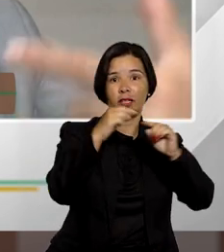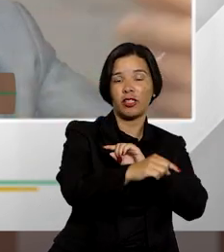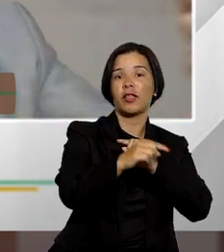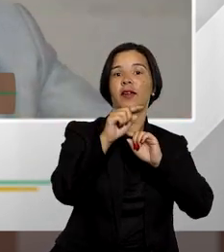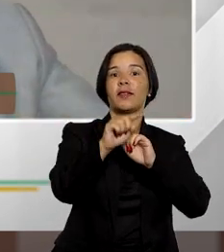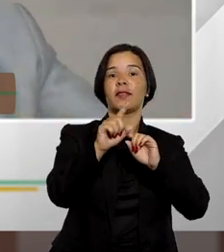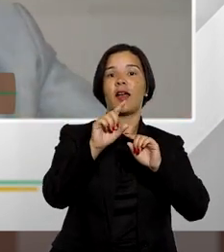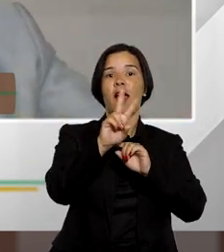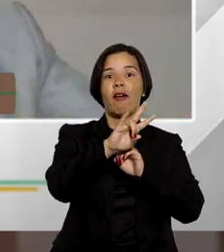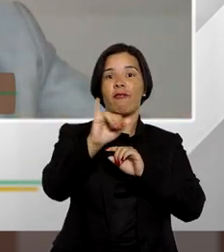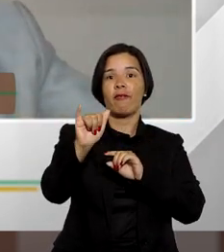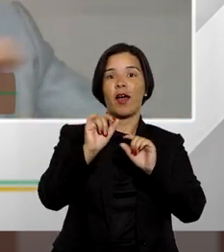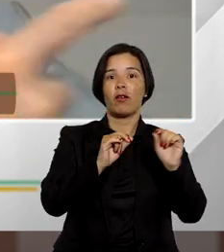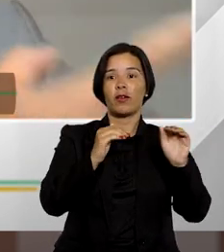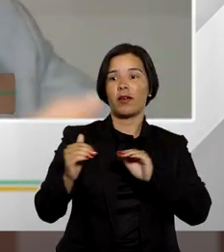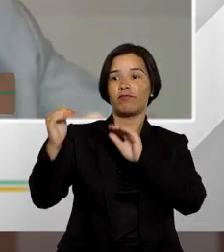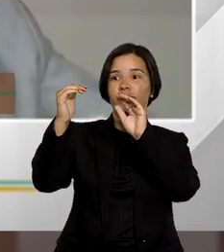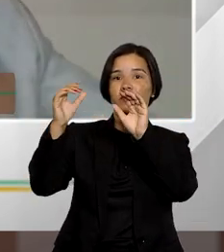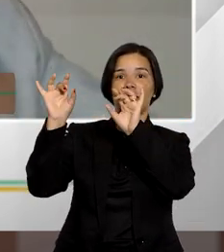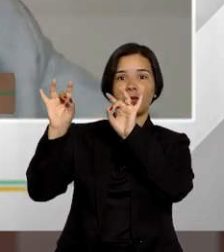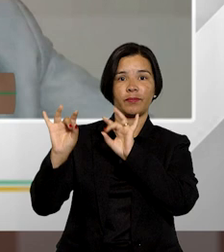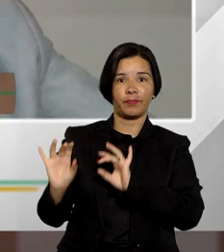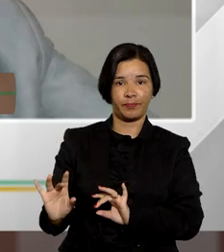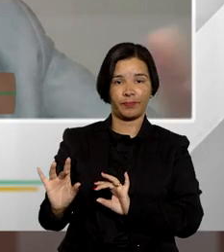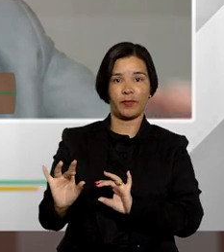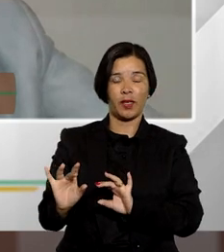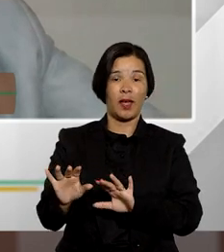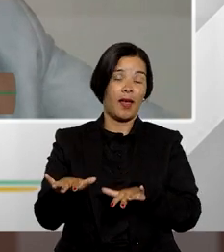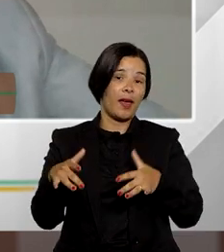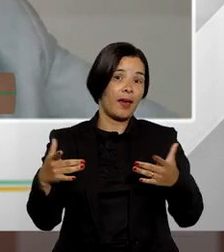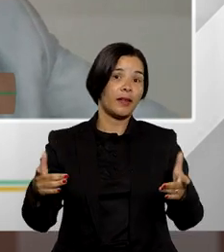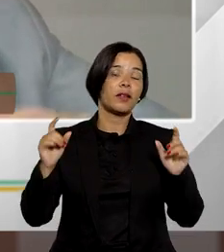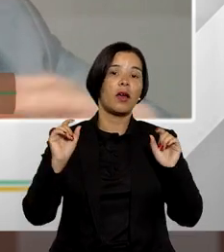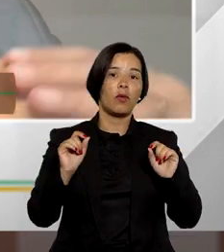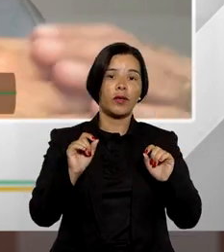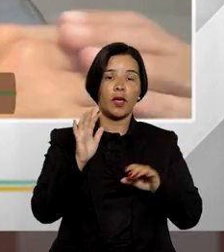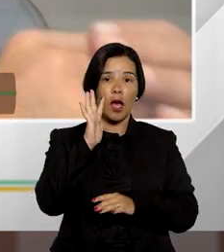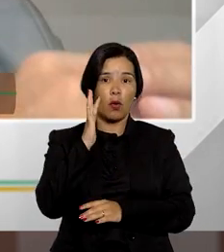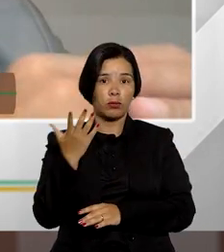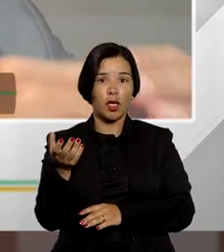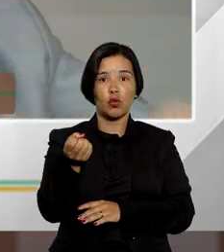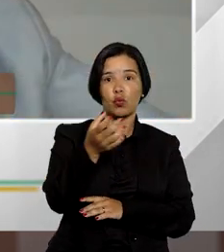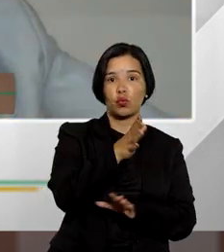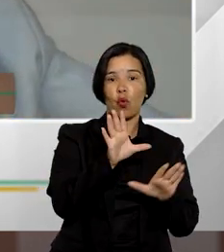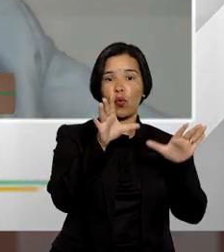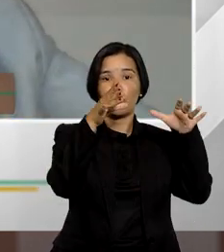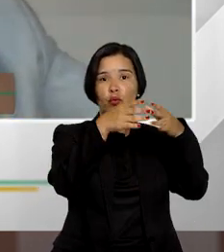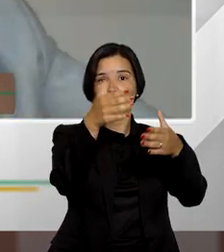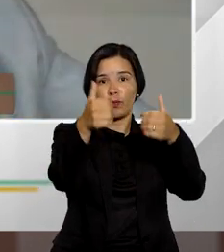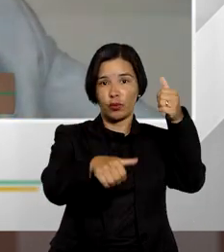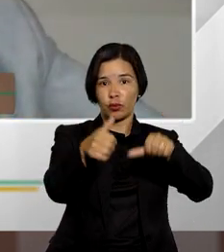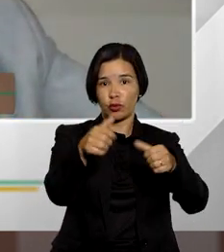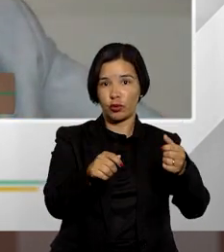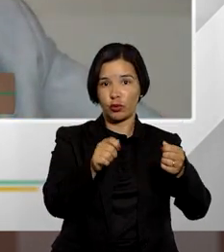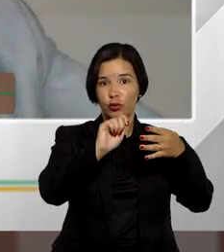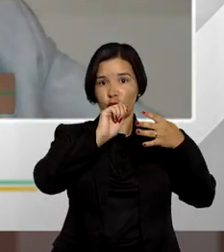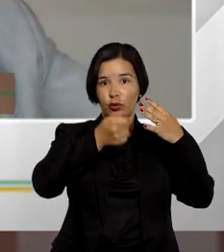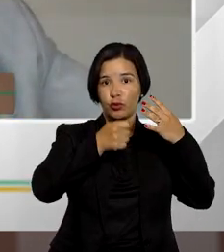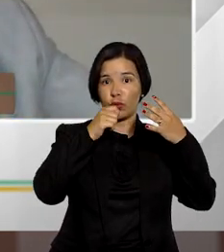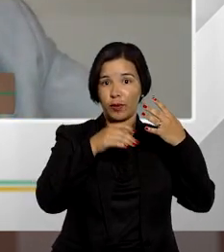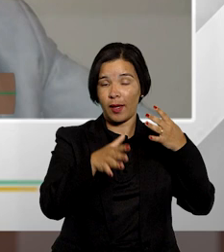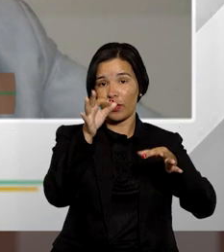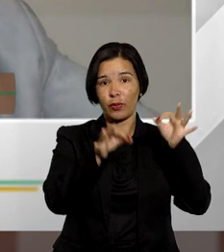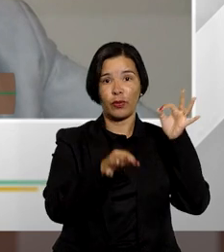sai dessa turma e vai para a sessão ou para a corte especial ou seja nesse caso há um novo órgão julgador e nesse caso como bem